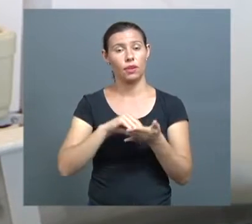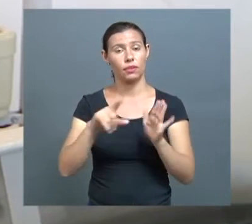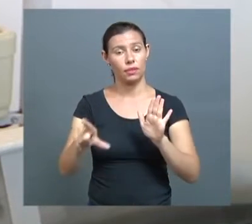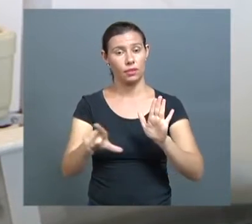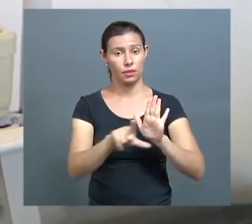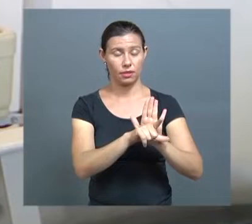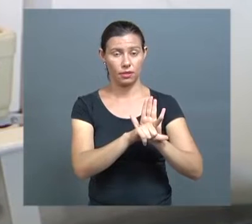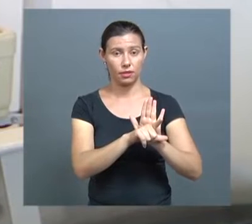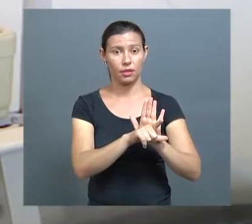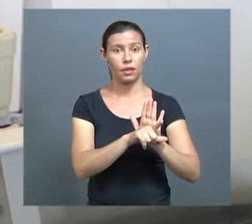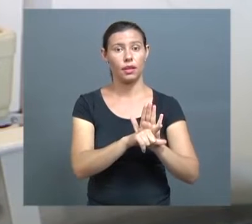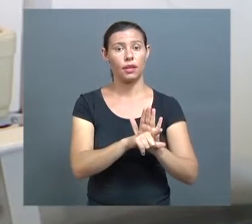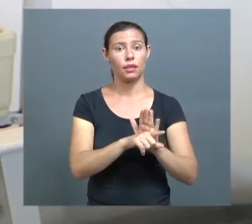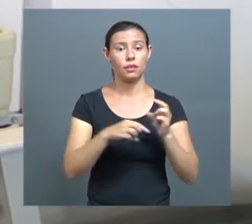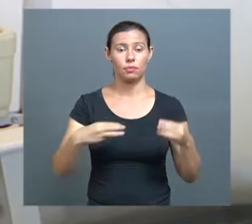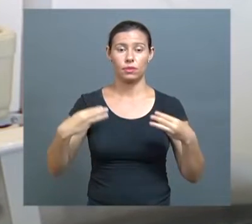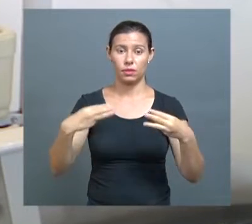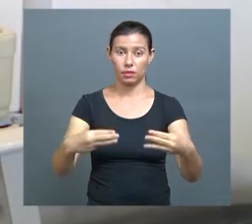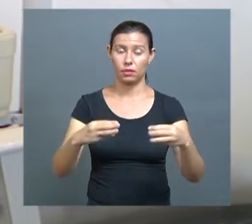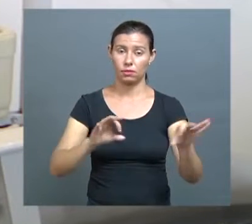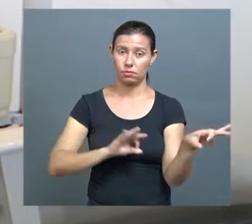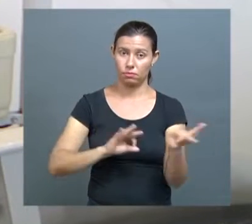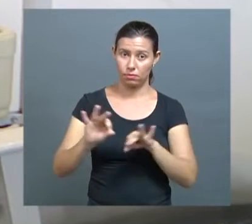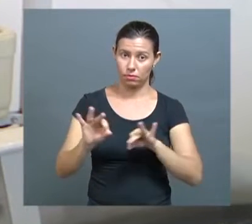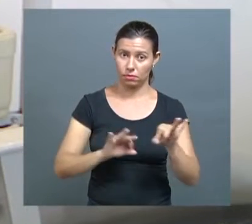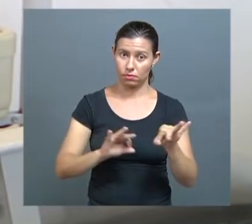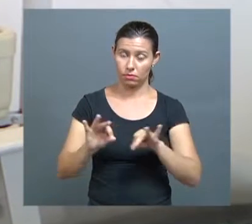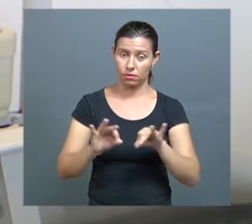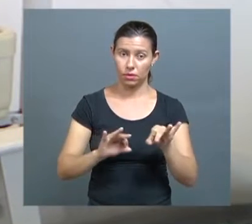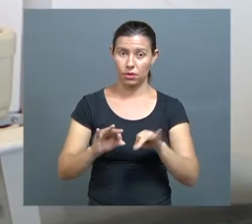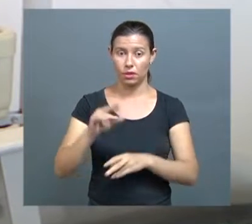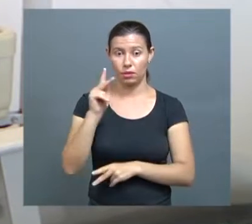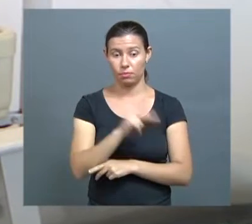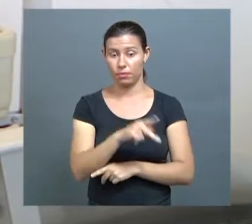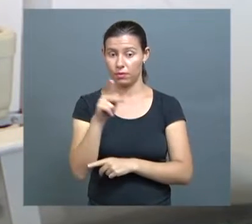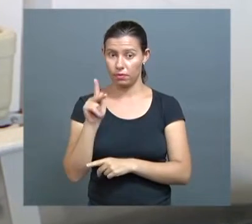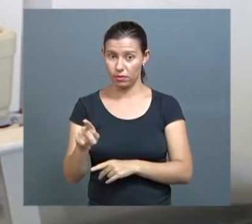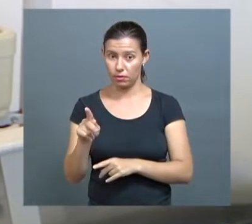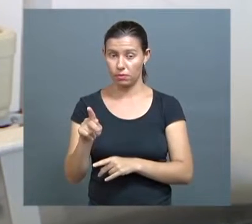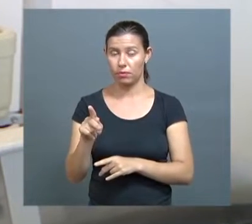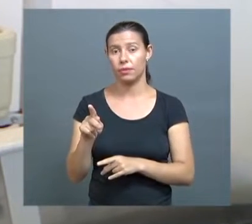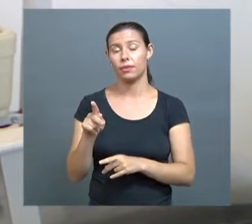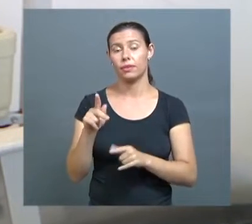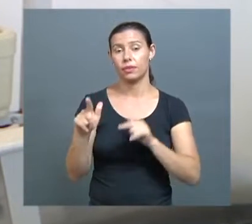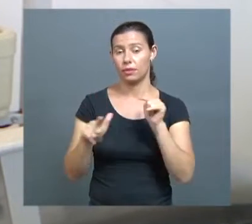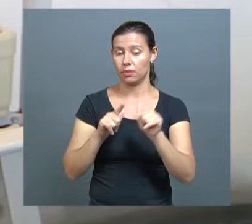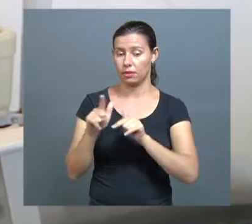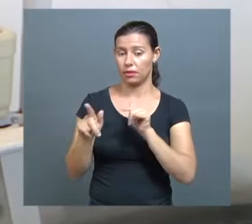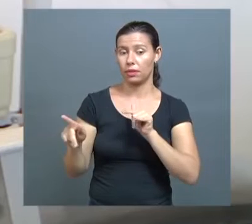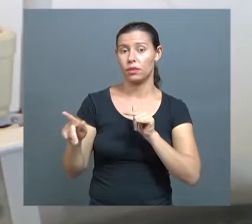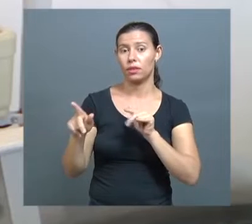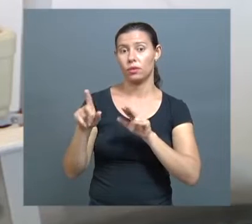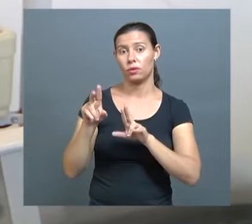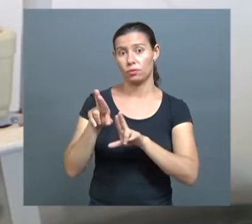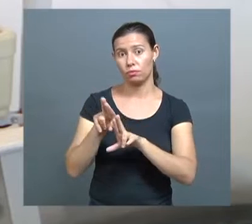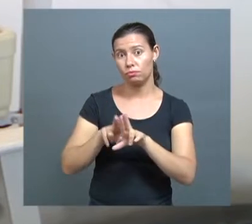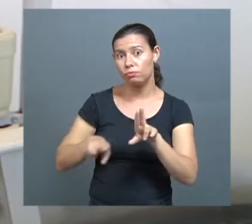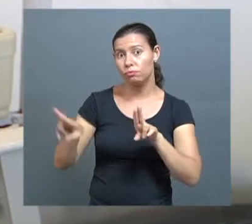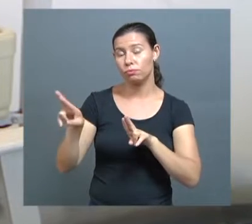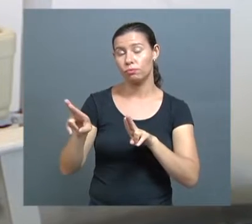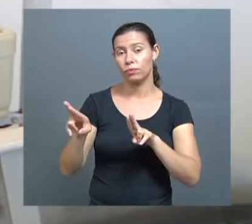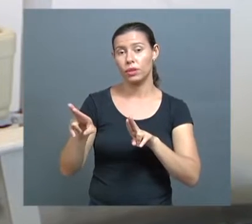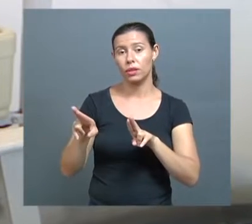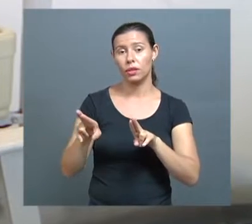entendimento recente do Ministério do Planejamento foi no sentido de que o professor em dedicação exclusiva, ele não pode perceber esse